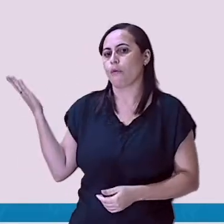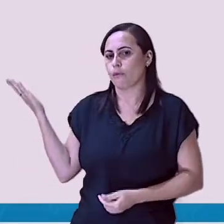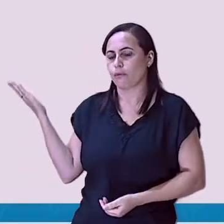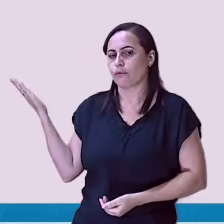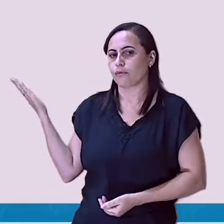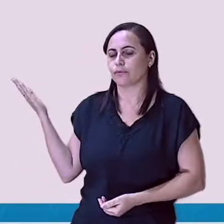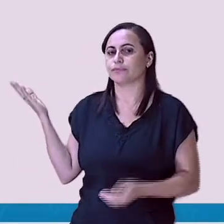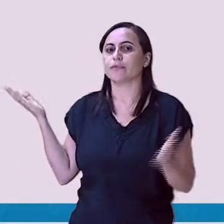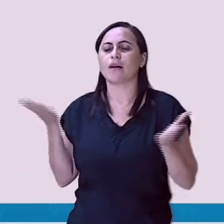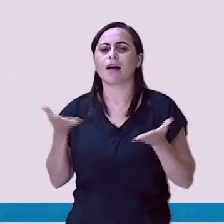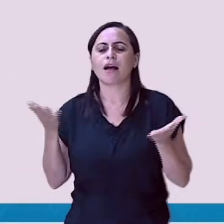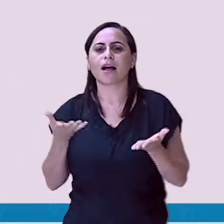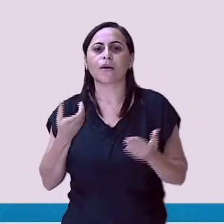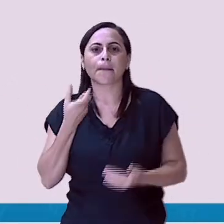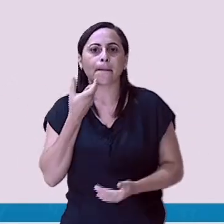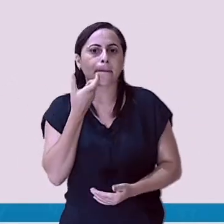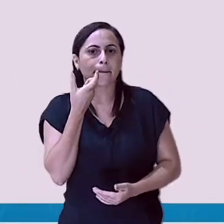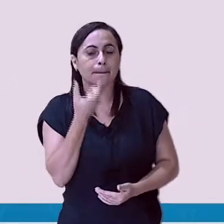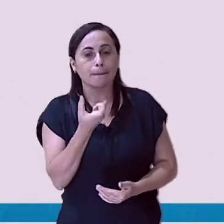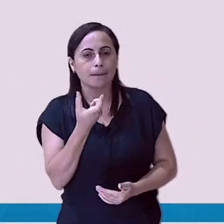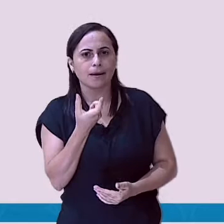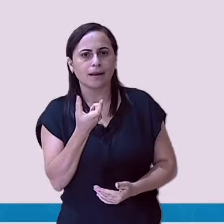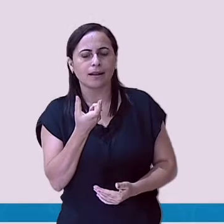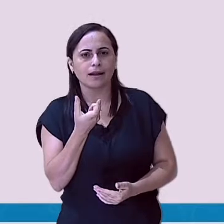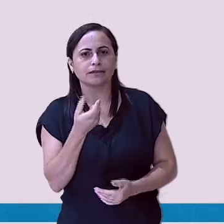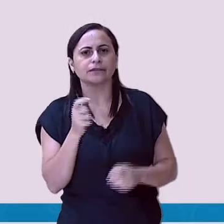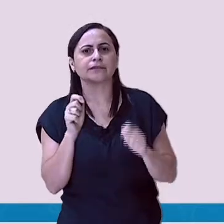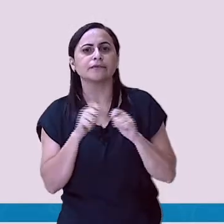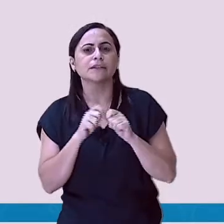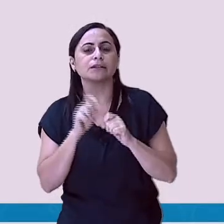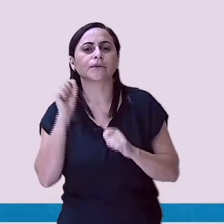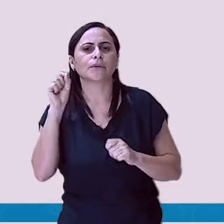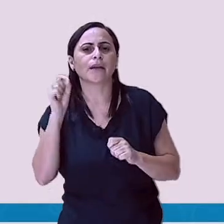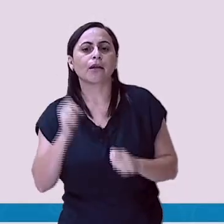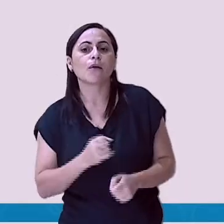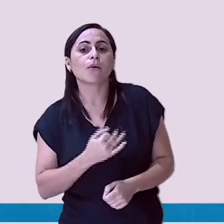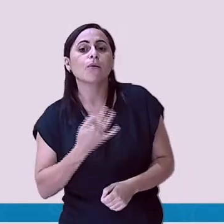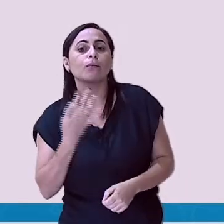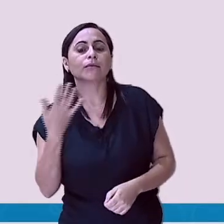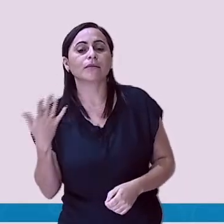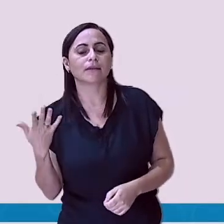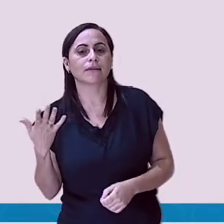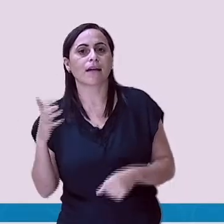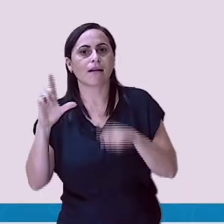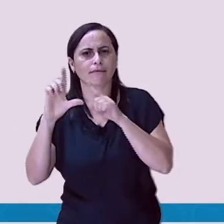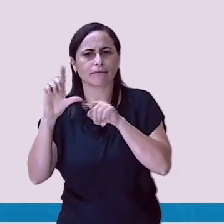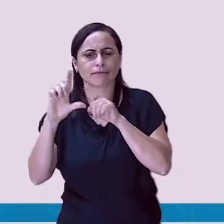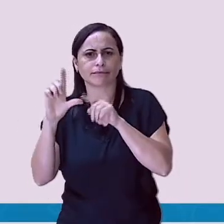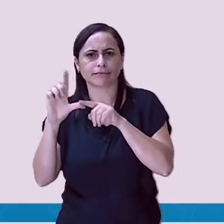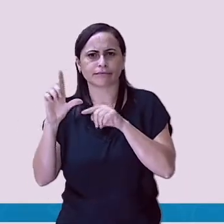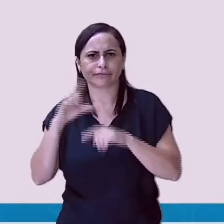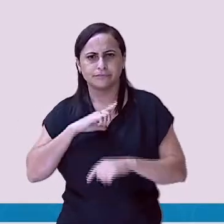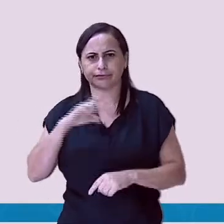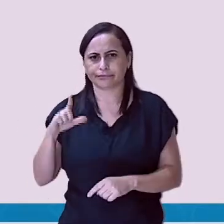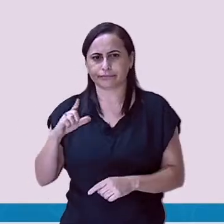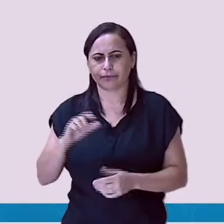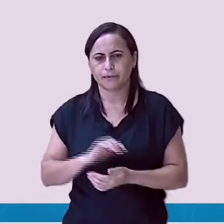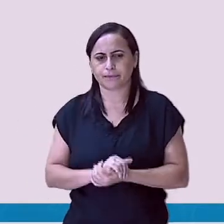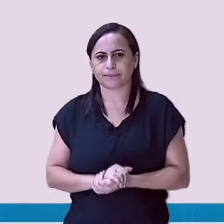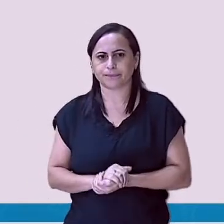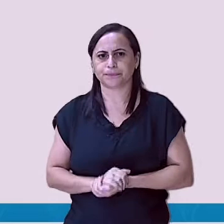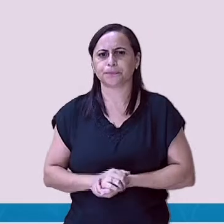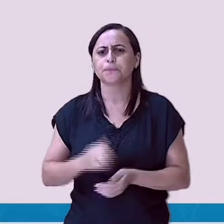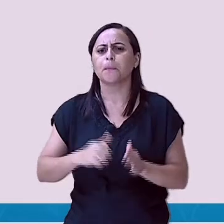palavras. Nós vamos contar quantas letras tem. Ok? Primeira imagem.